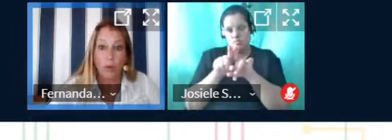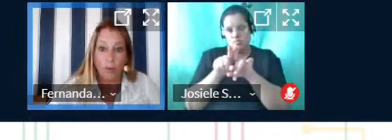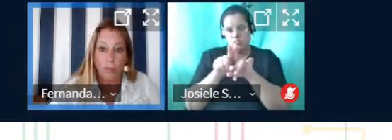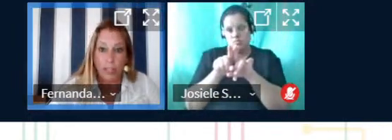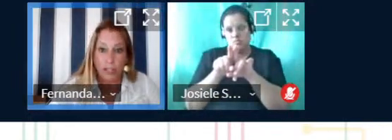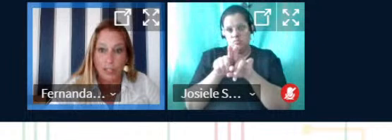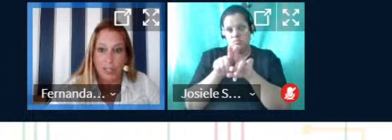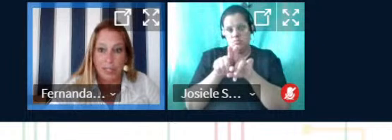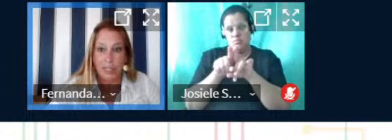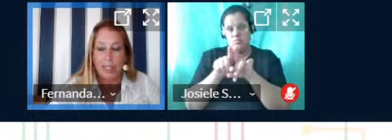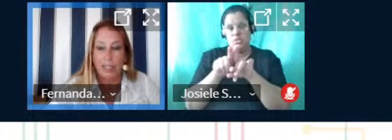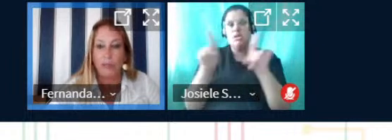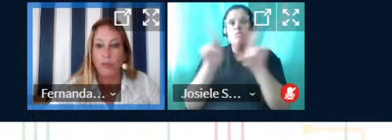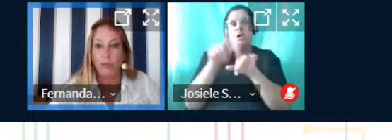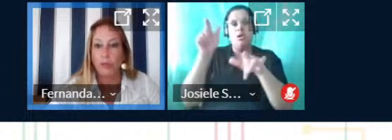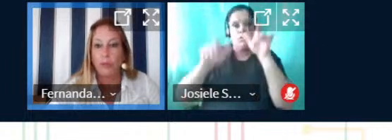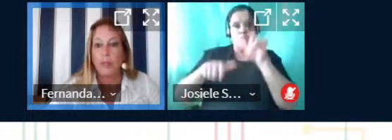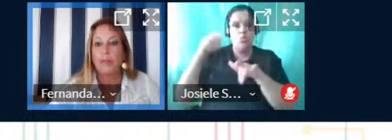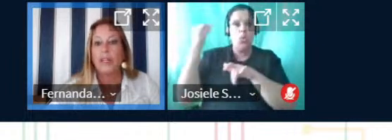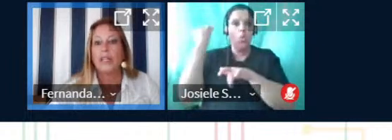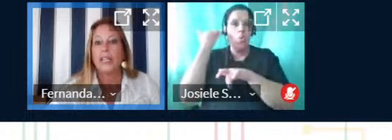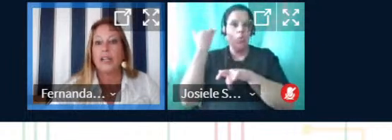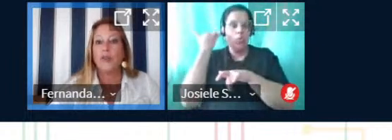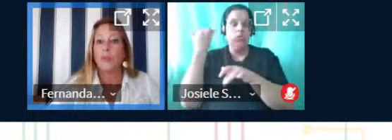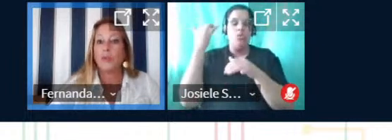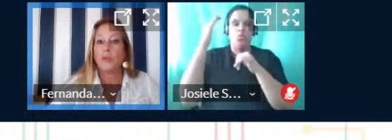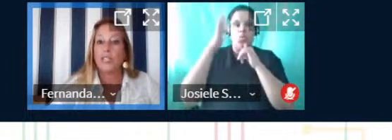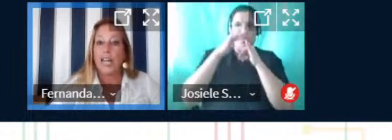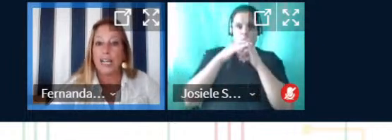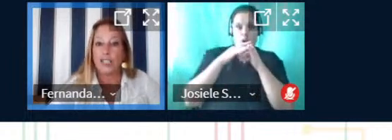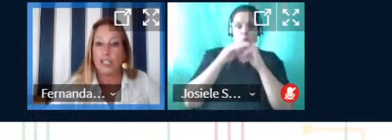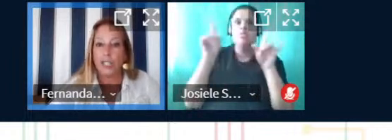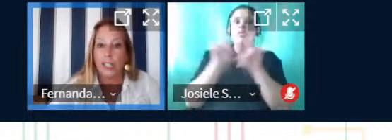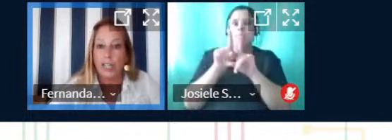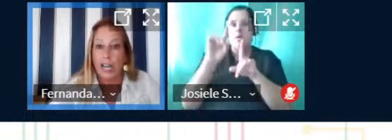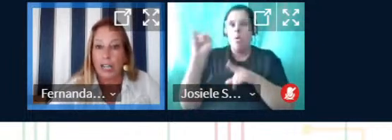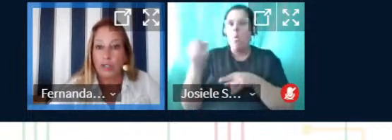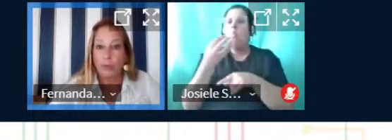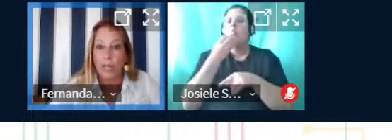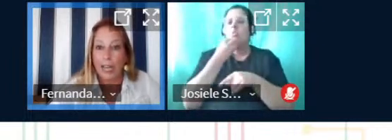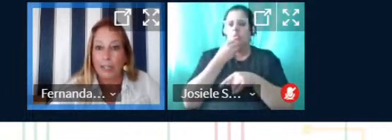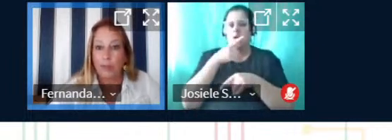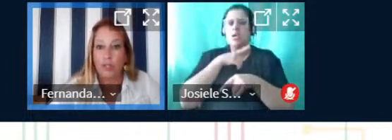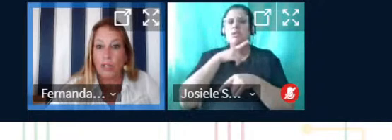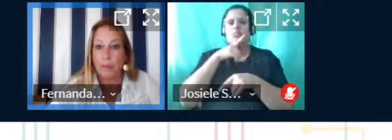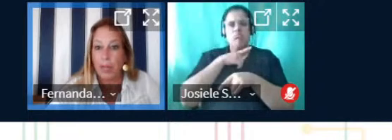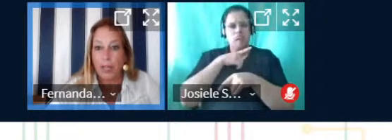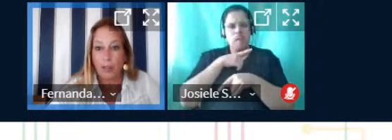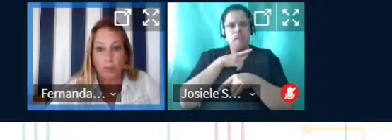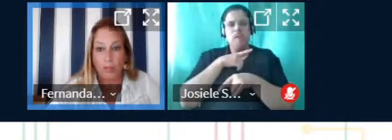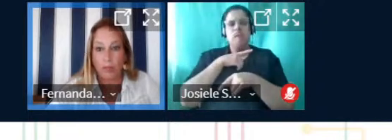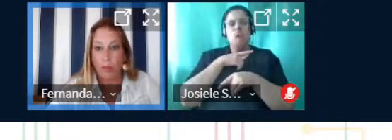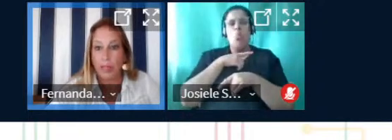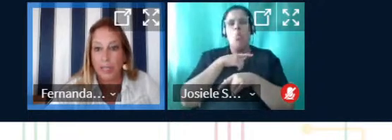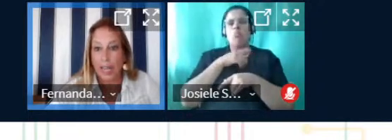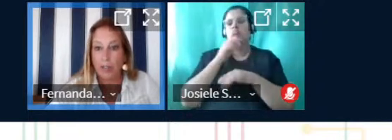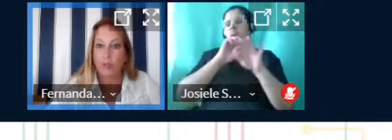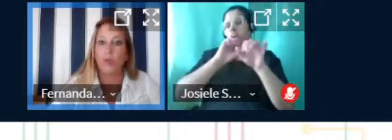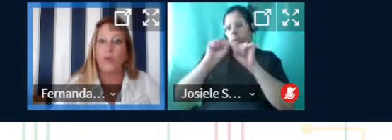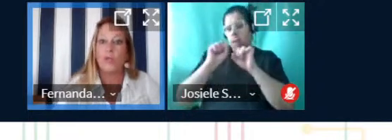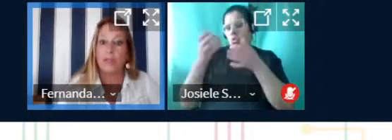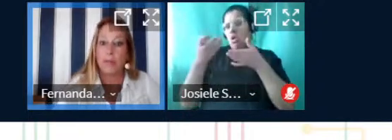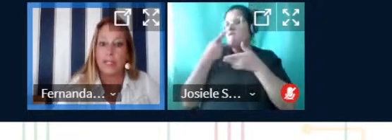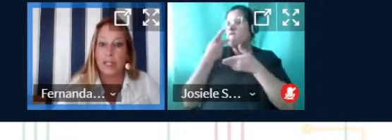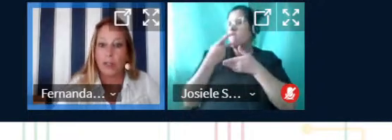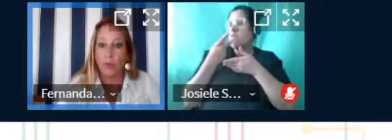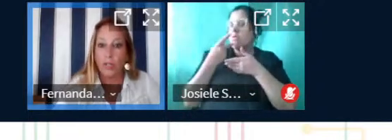que os ouvintes no YouTube terão oportunidade de articular questionamentos, comentários